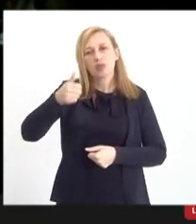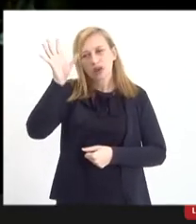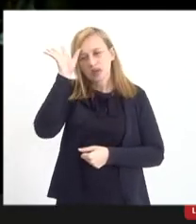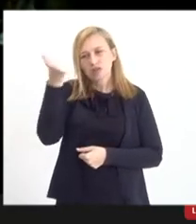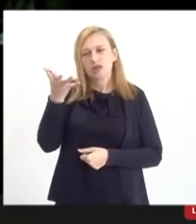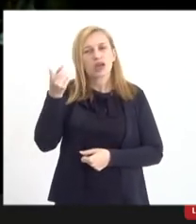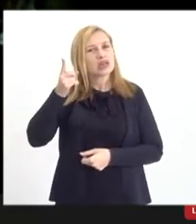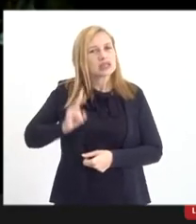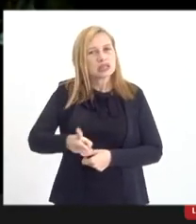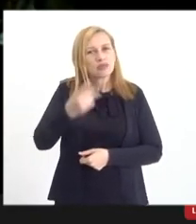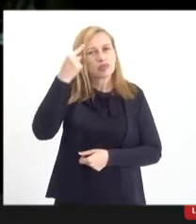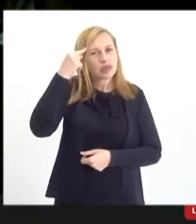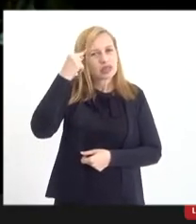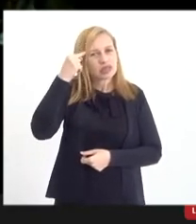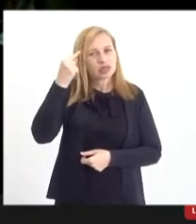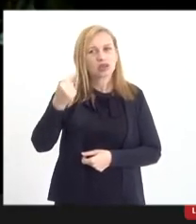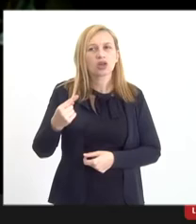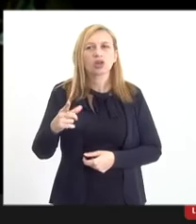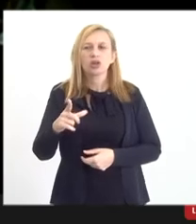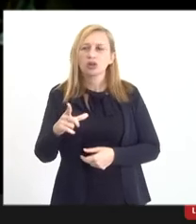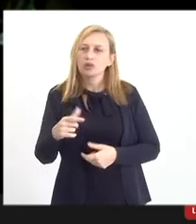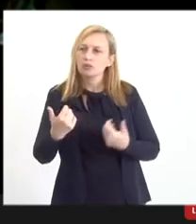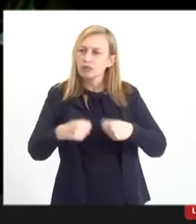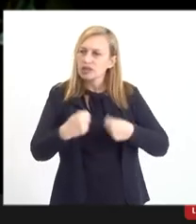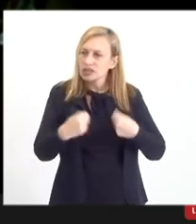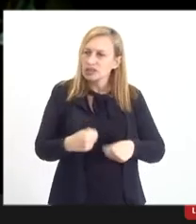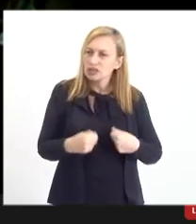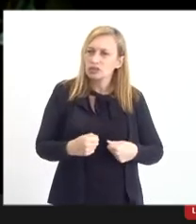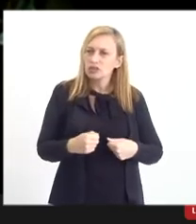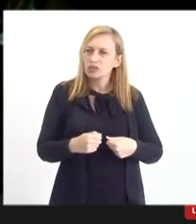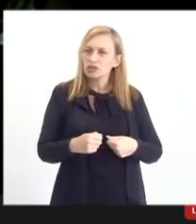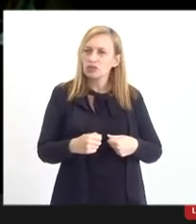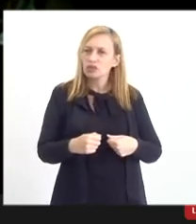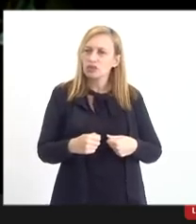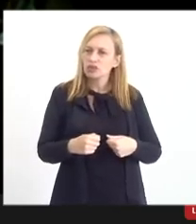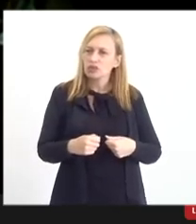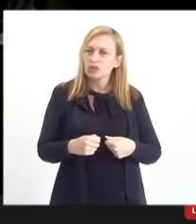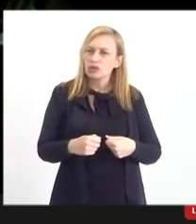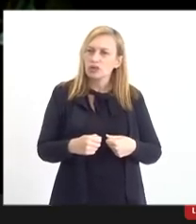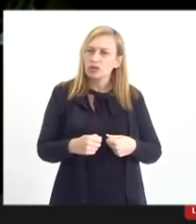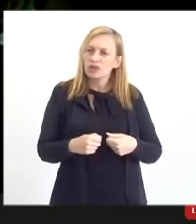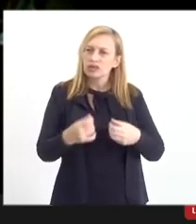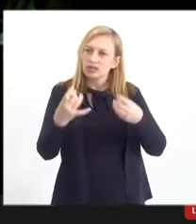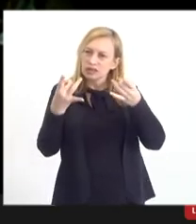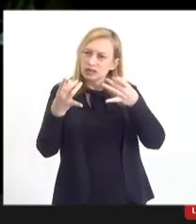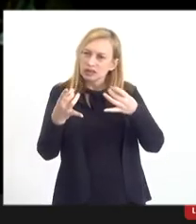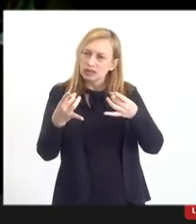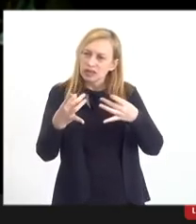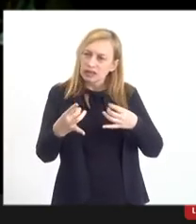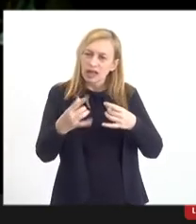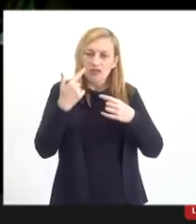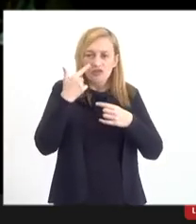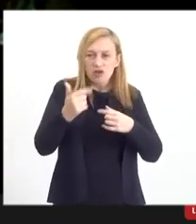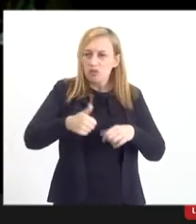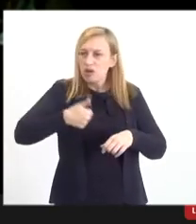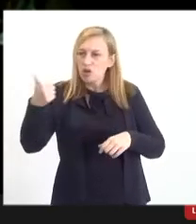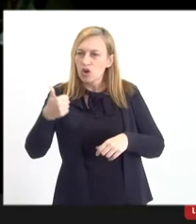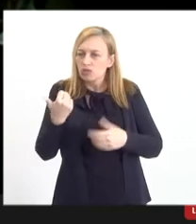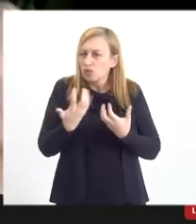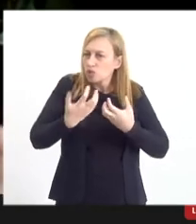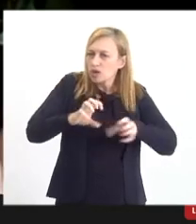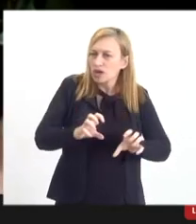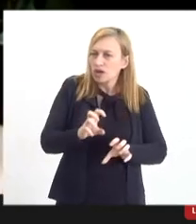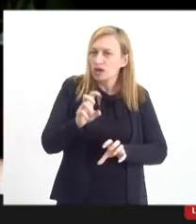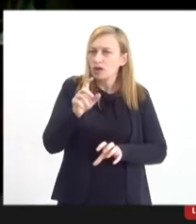pensando o seguinte, olha, eu tenho que descaracterizar que o que eu quero não é protecionismo, por isso que eu digo, não é um